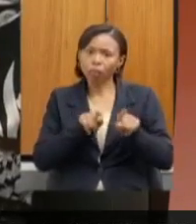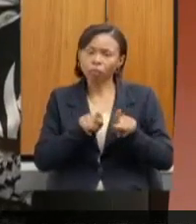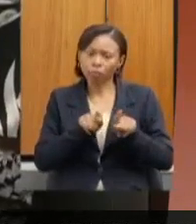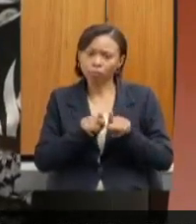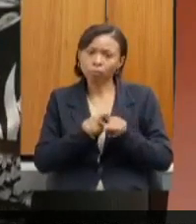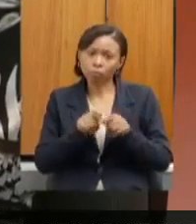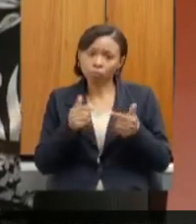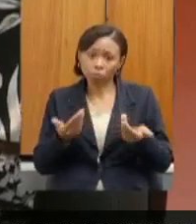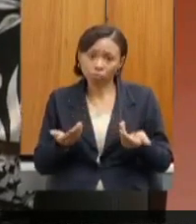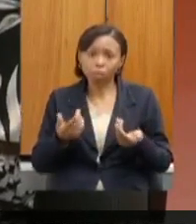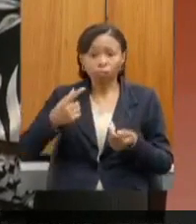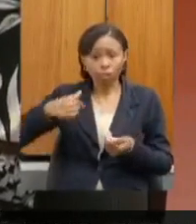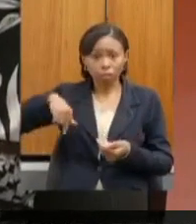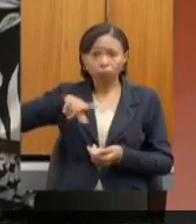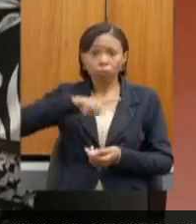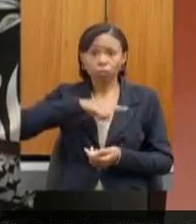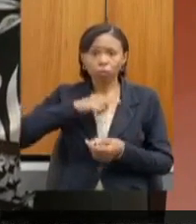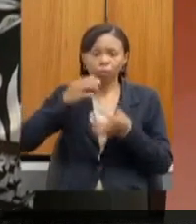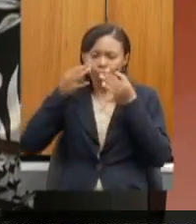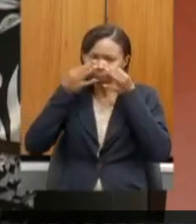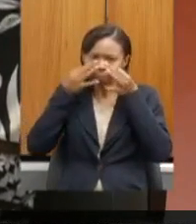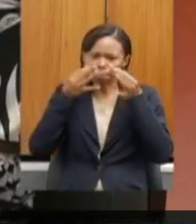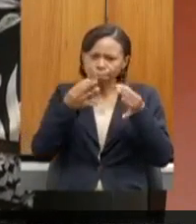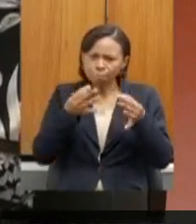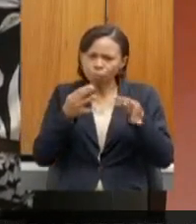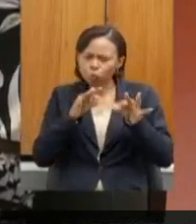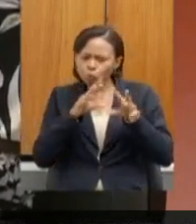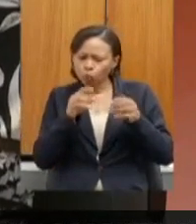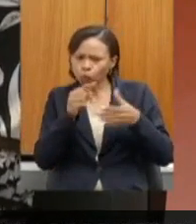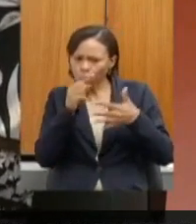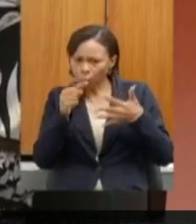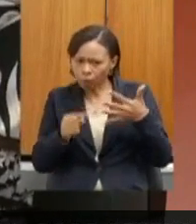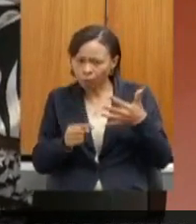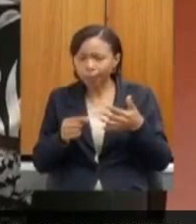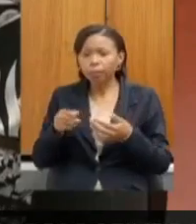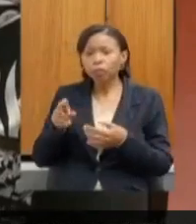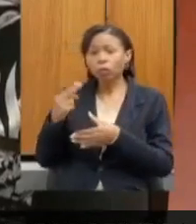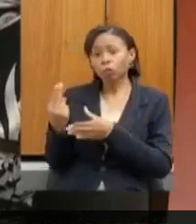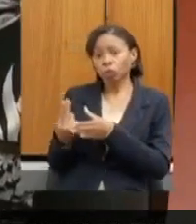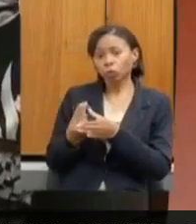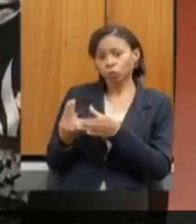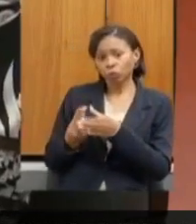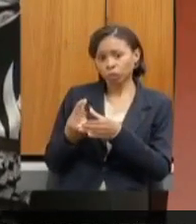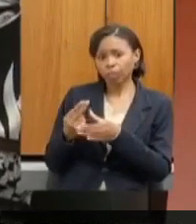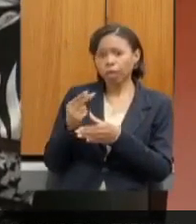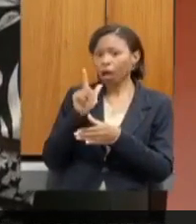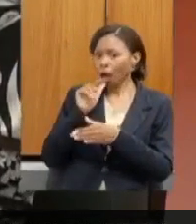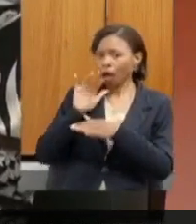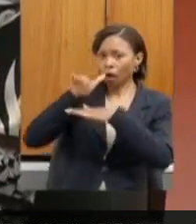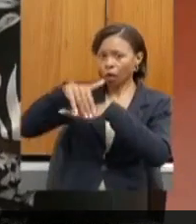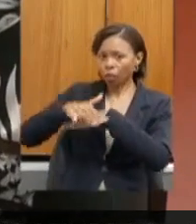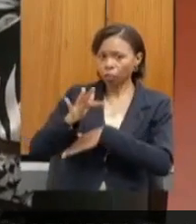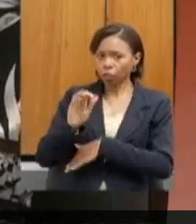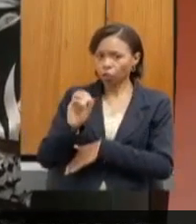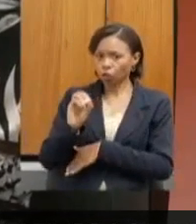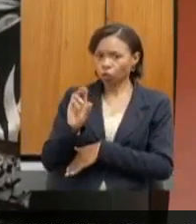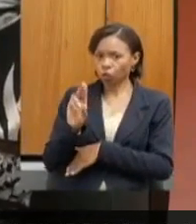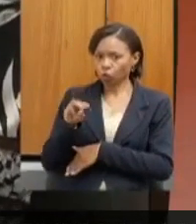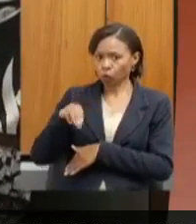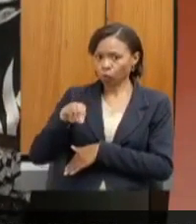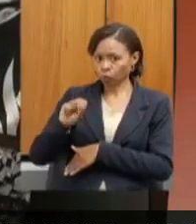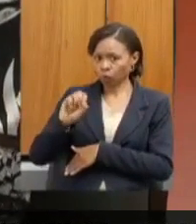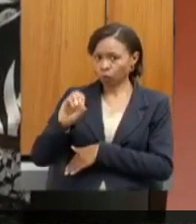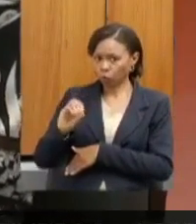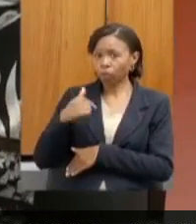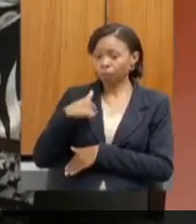Então, nós estamos atentos a todas essas questões. Sobre a usina hidrelétrica de Formoso, queria dar a notícia para a senhora de que,